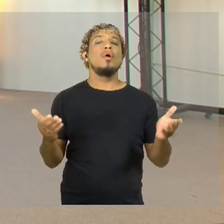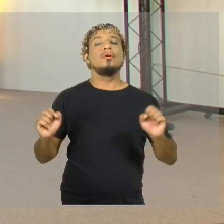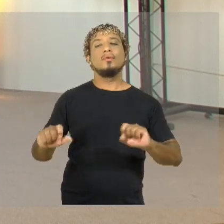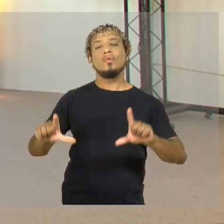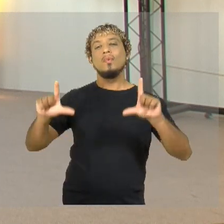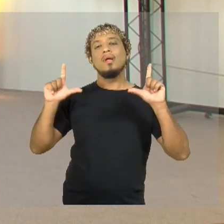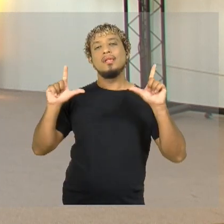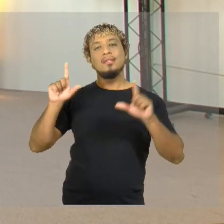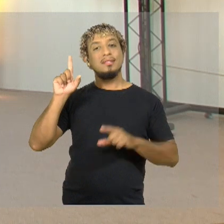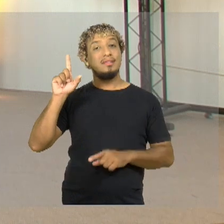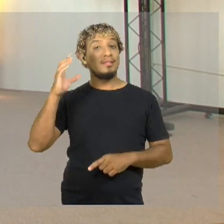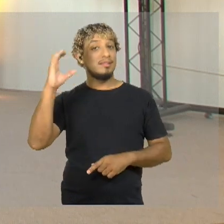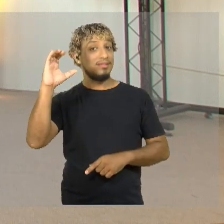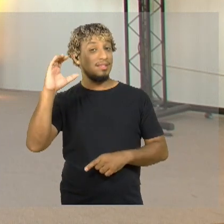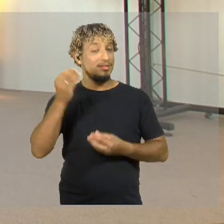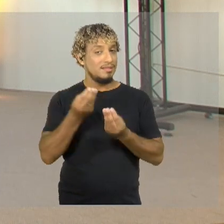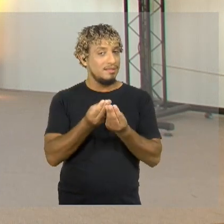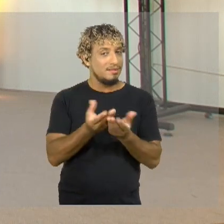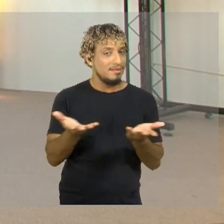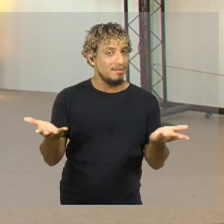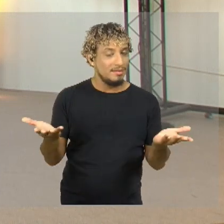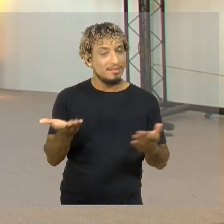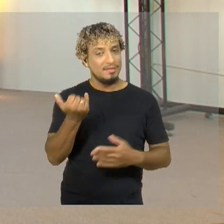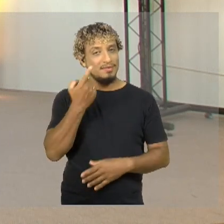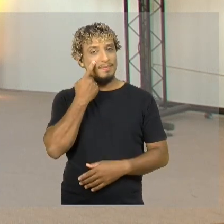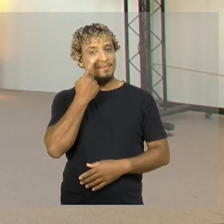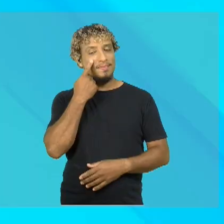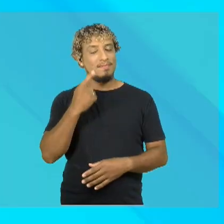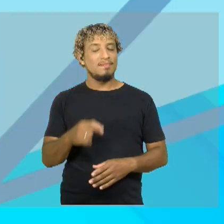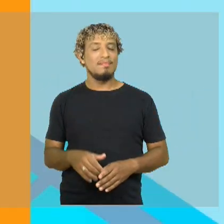quadro Em Dia com a Ciência. Vamos conferir?